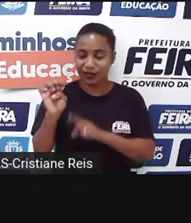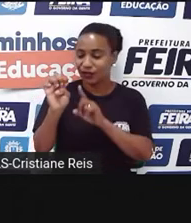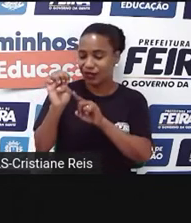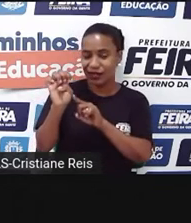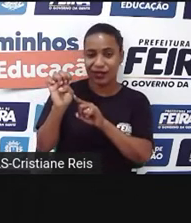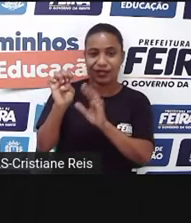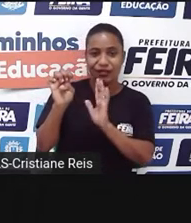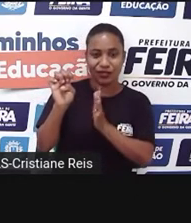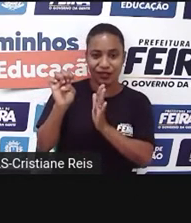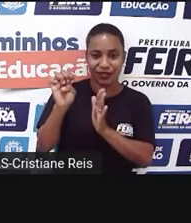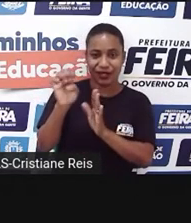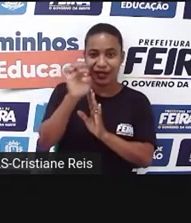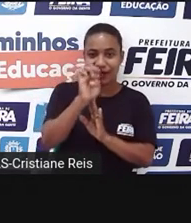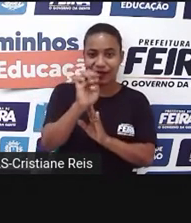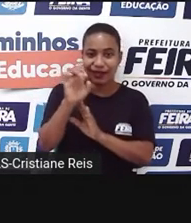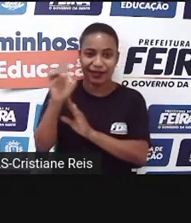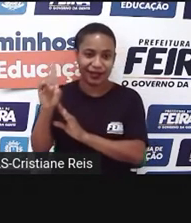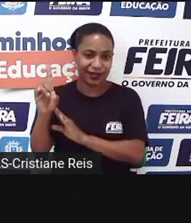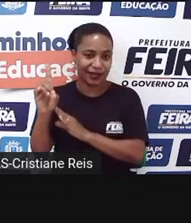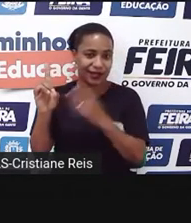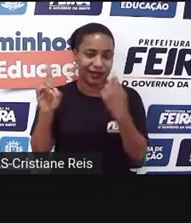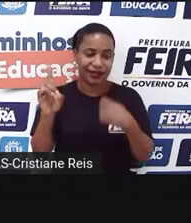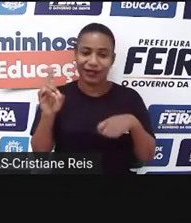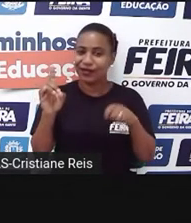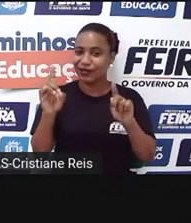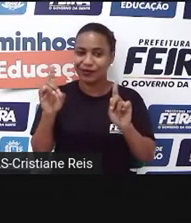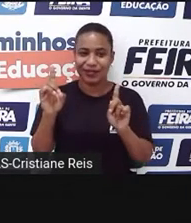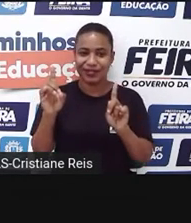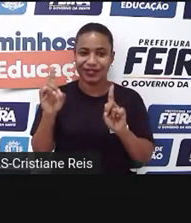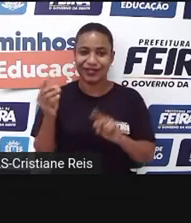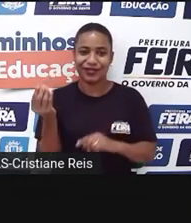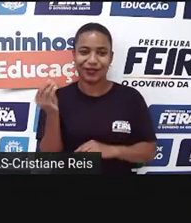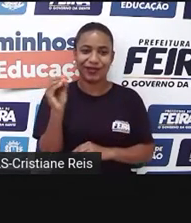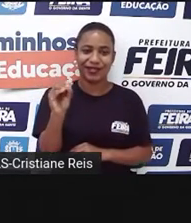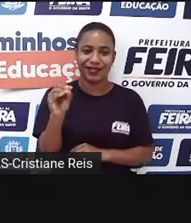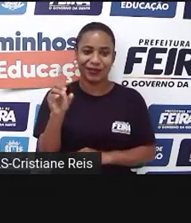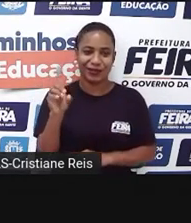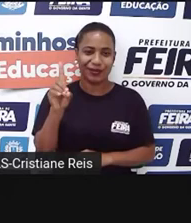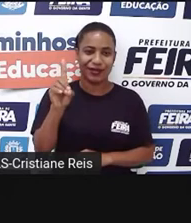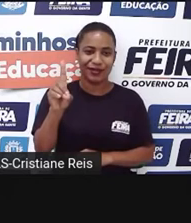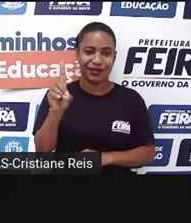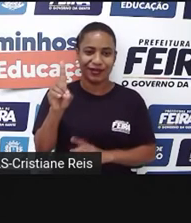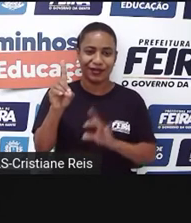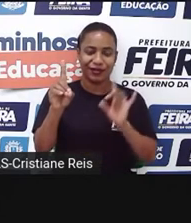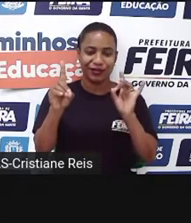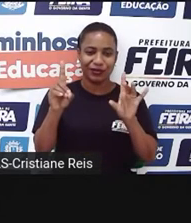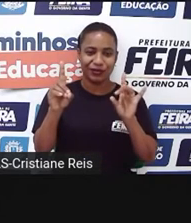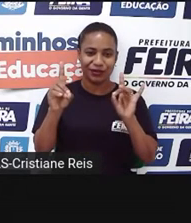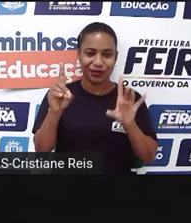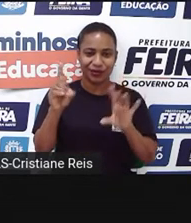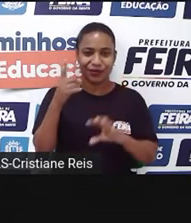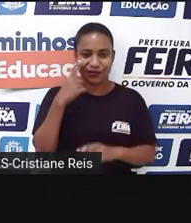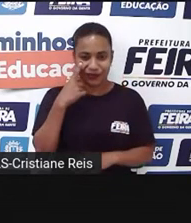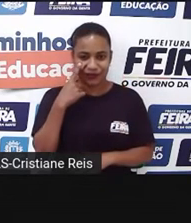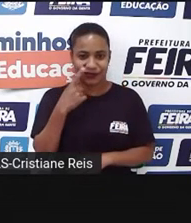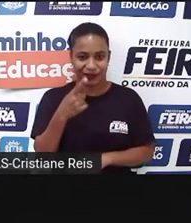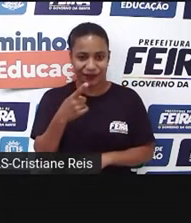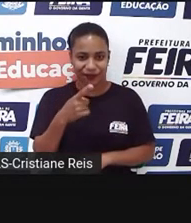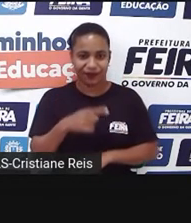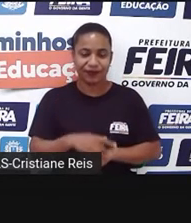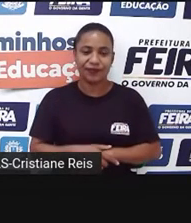acrescentar ed. Eu vou apenas acrescentar a letra D. Vejam o próximo exemplo.